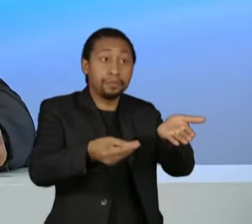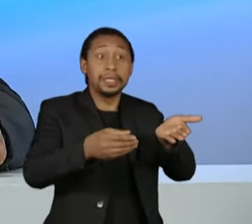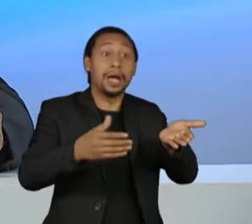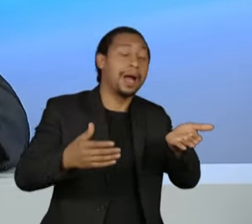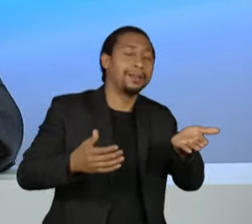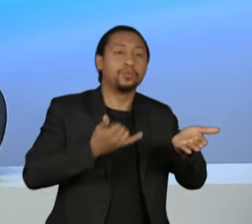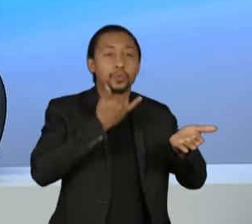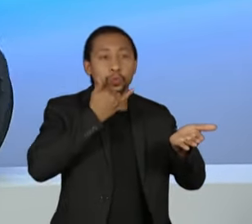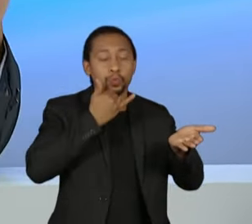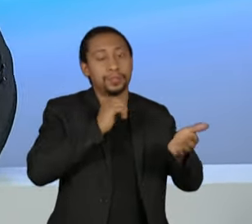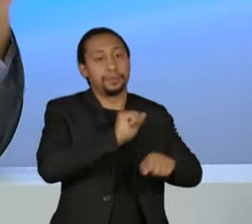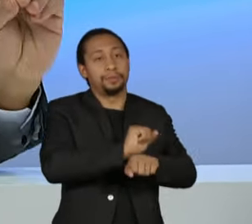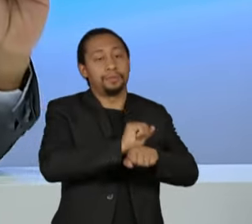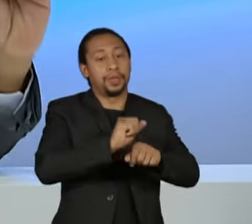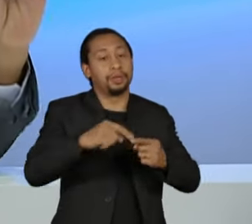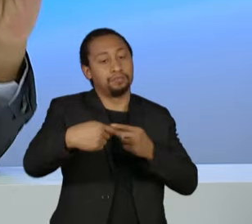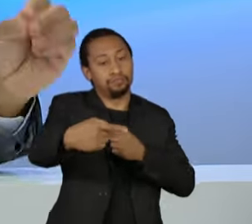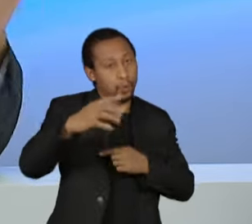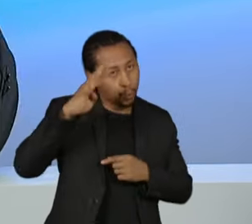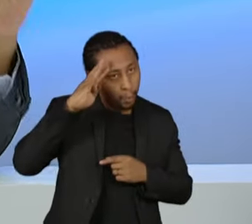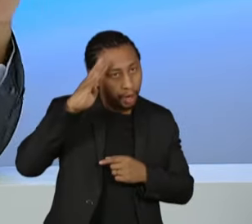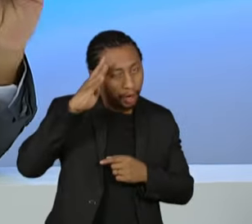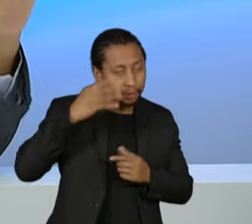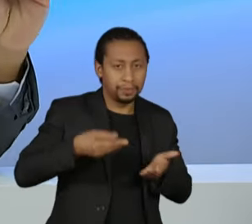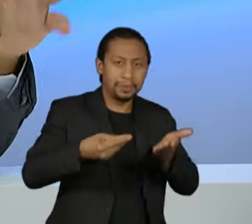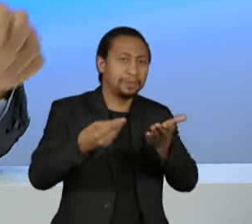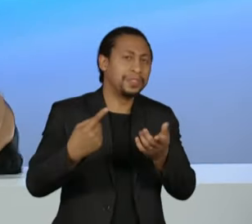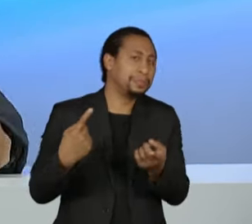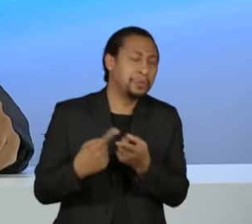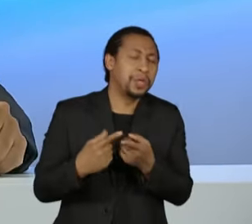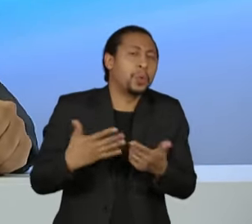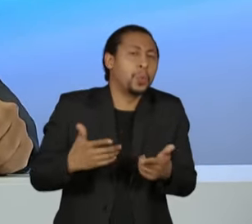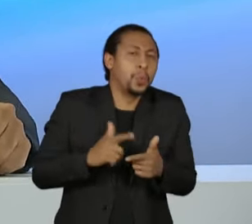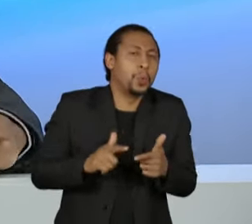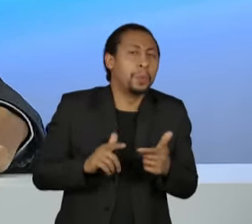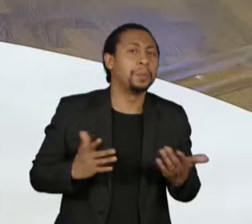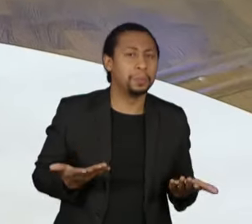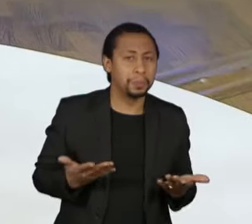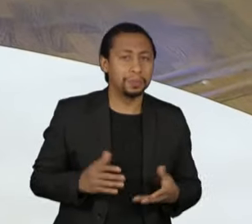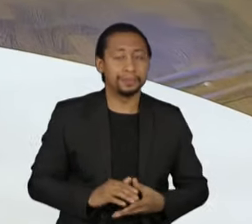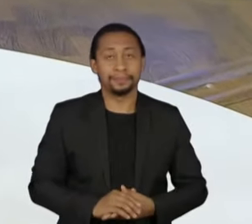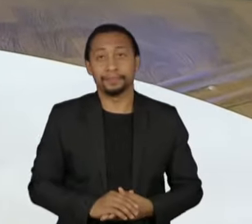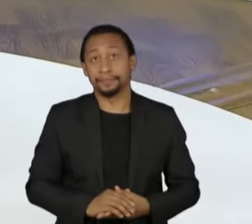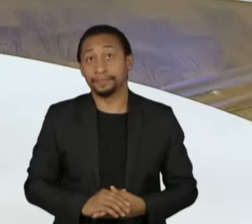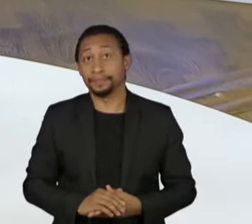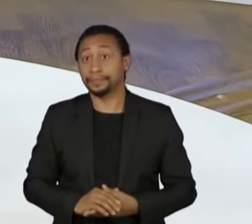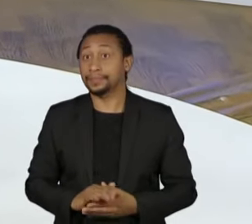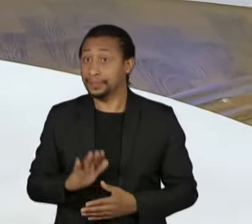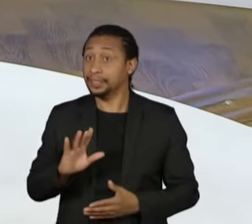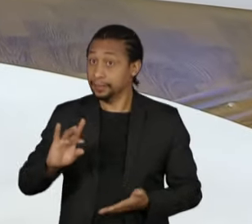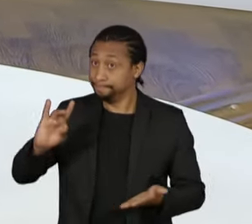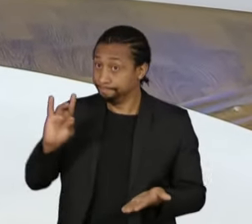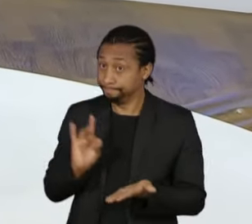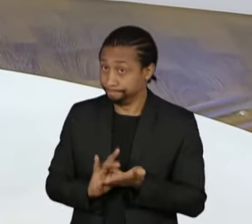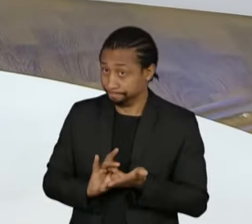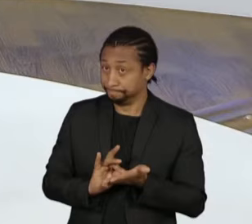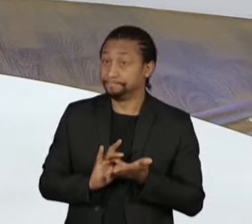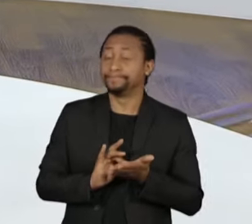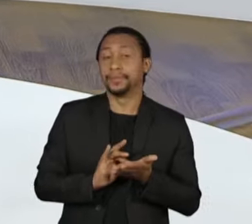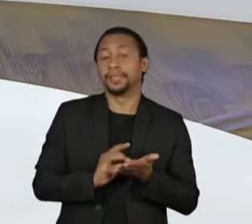nesta quarta-feira. É esse o ponto que está pegando, qual que está sendo o problema? Então, na verdade não foi entregue porque